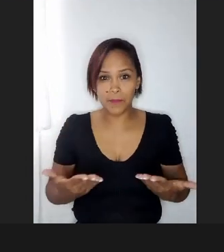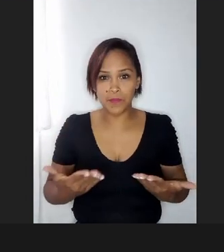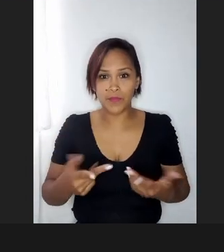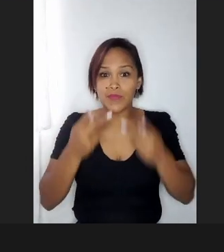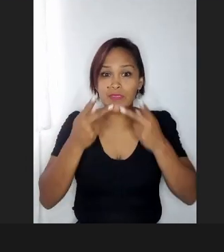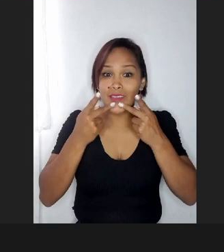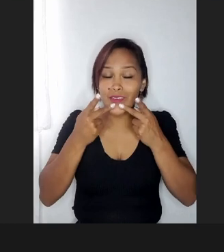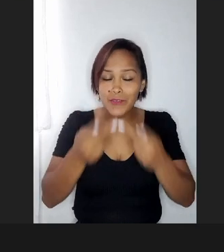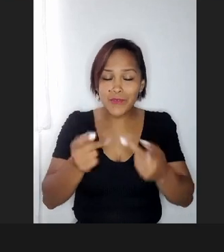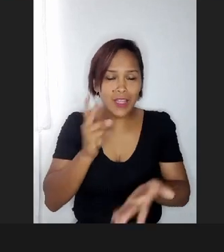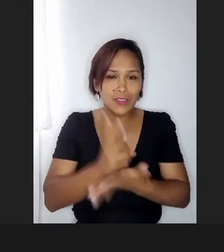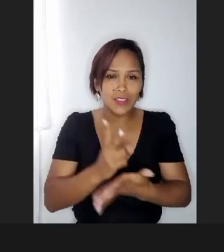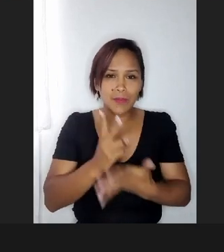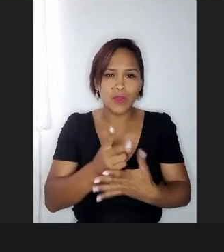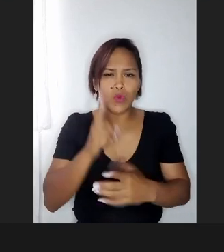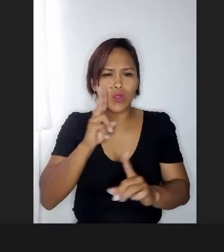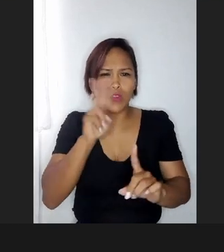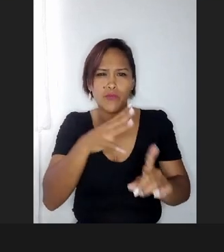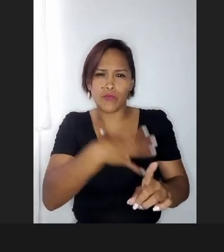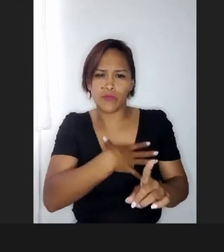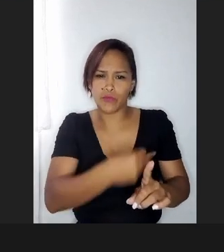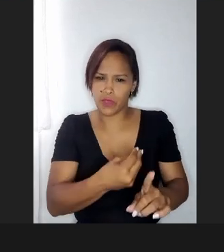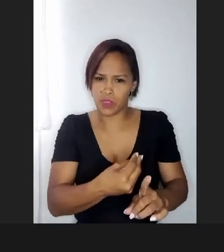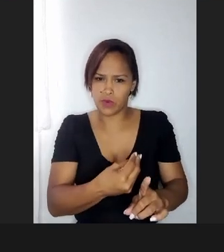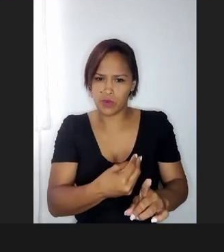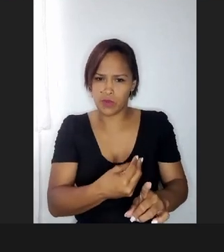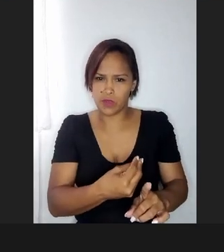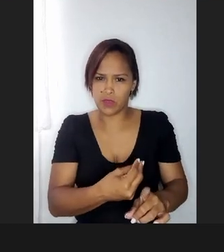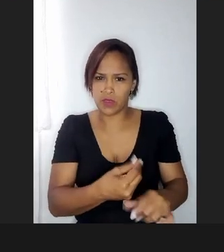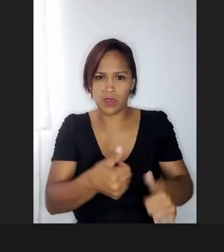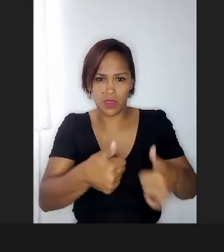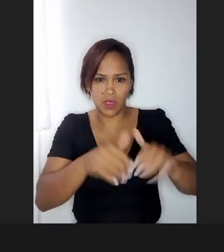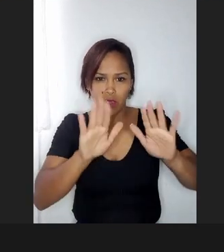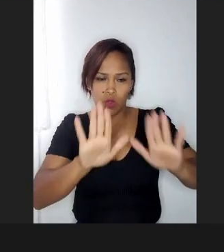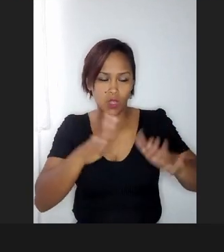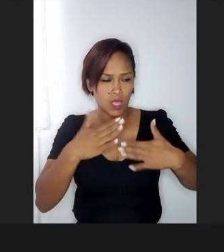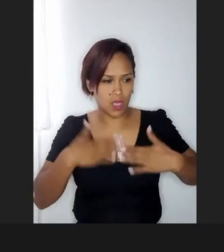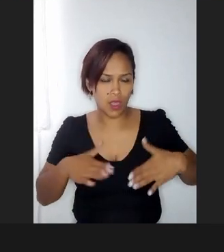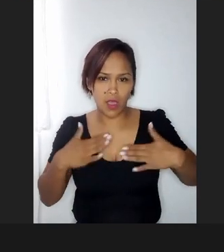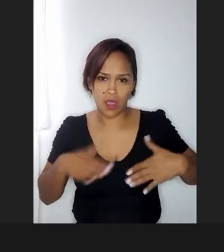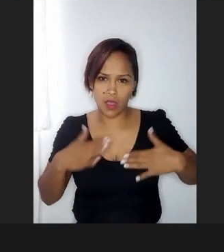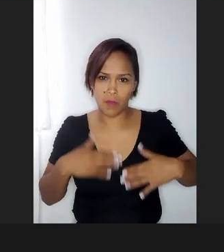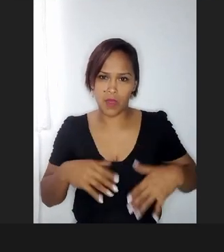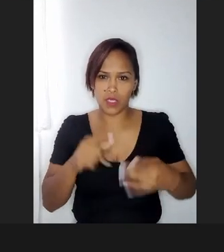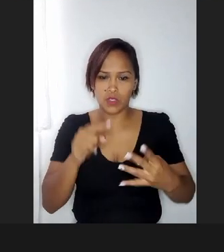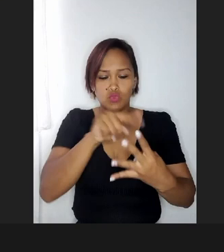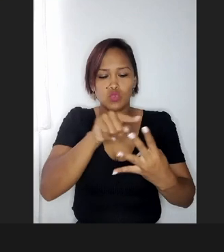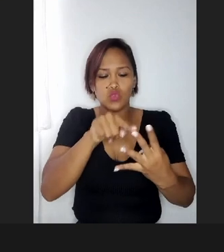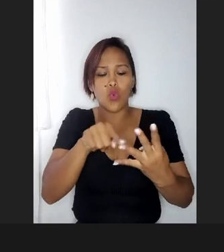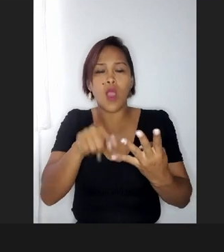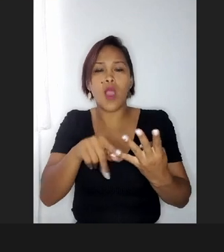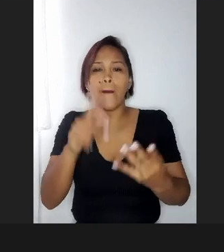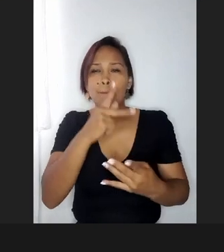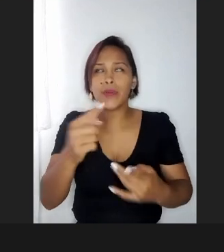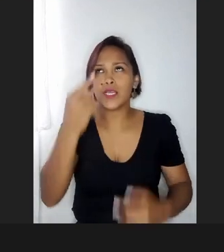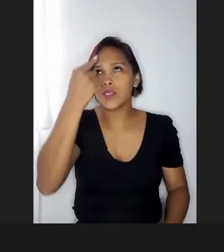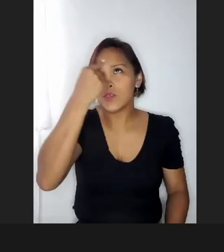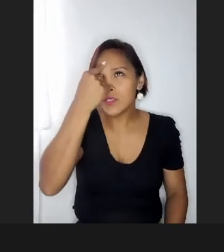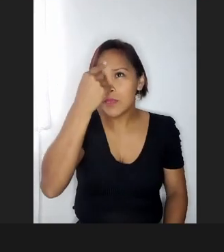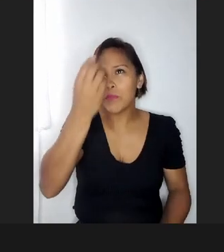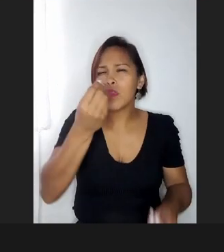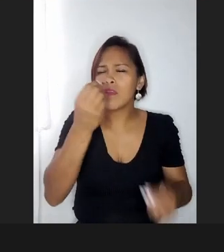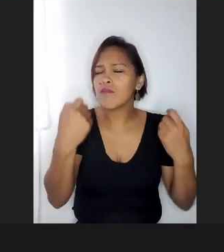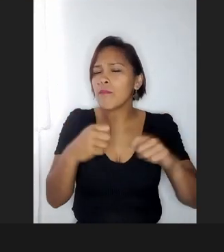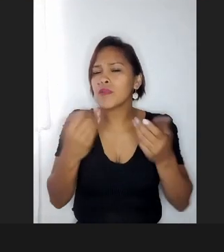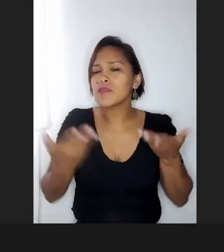assim, que quando eu vejo o meu filho e ali eu tenho que lidar com ele, esses quatro P's assim, sempre vem na cabeça, o ele está precisando